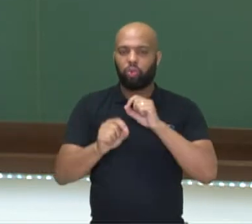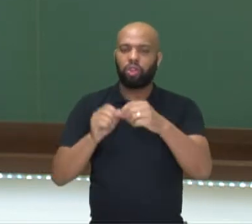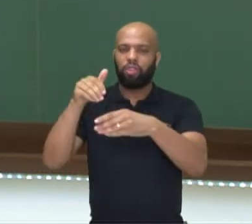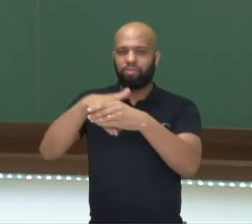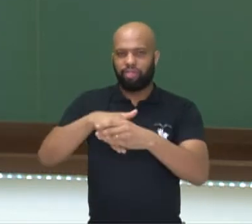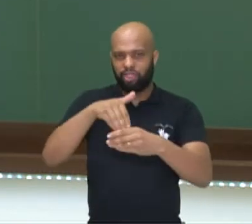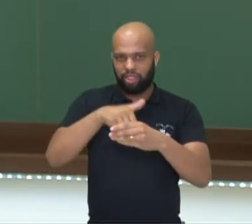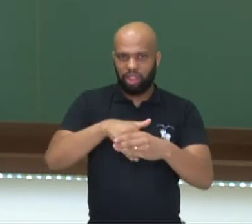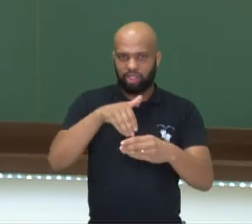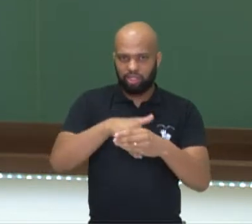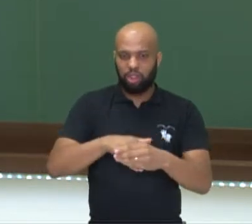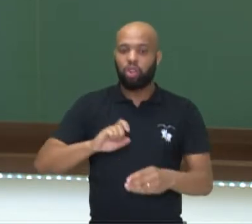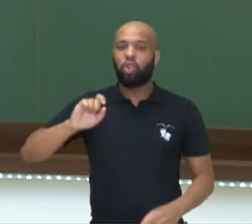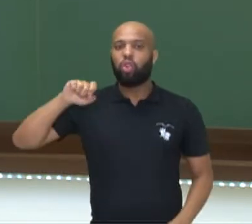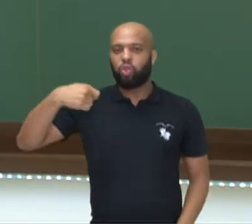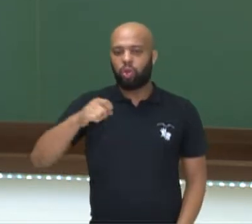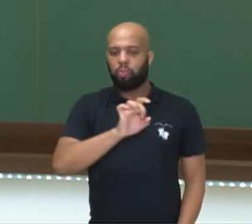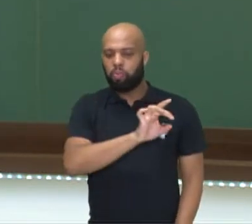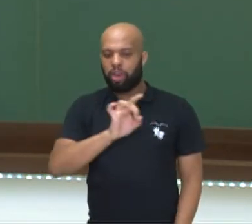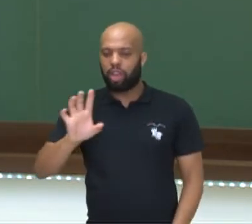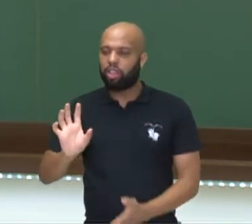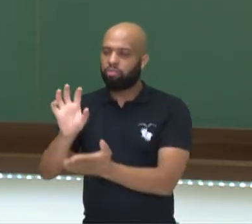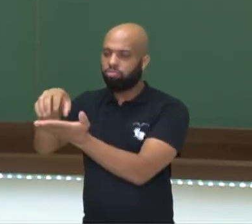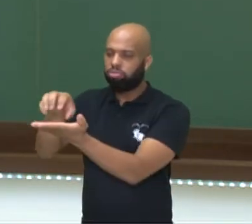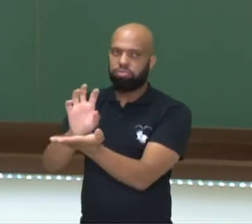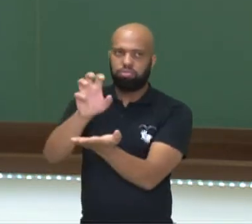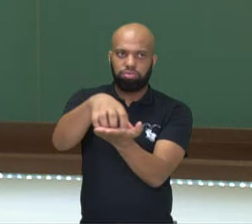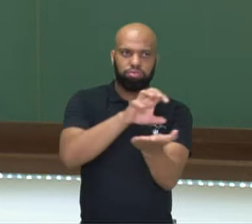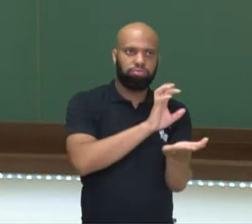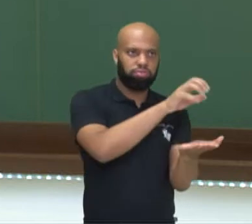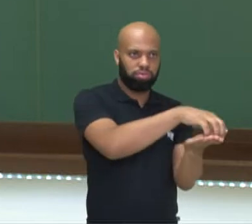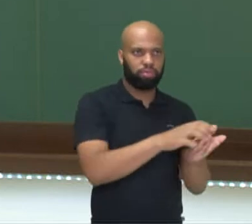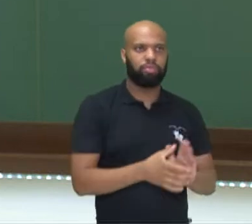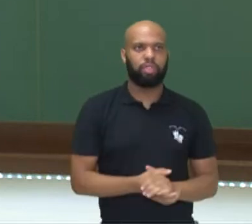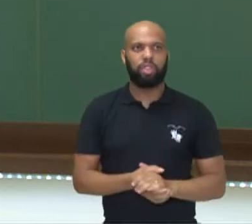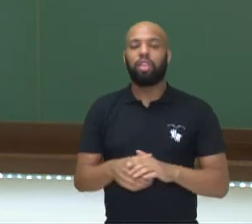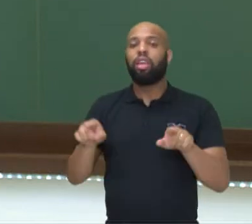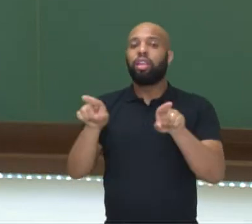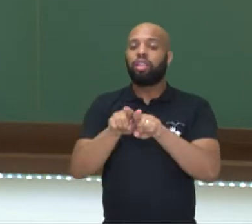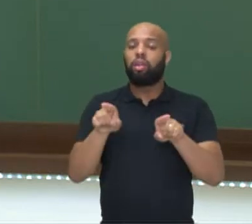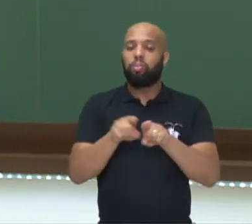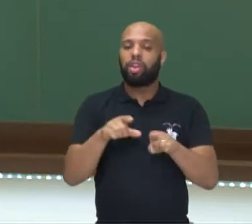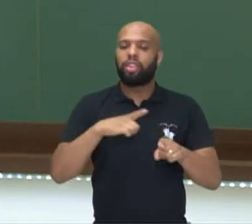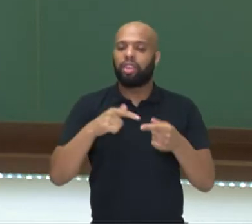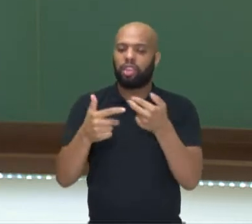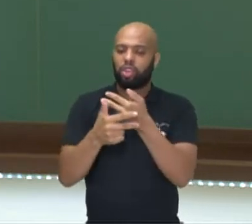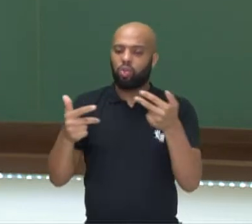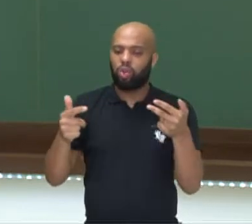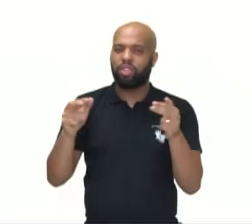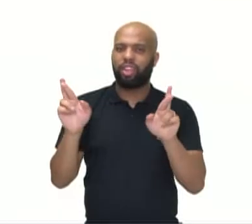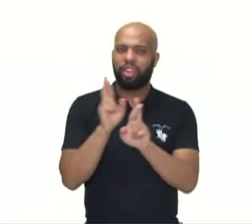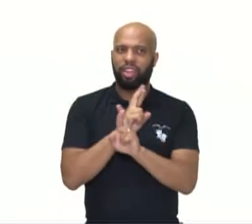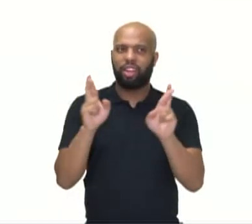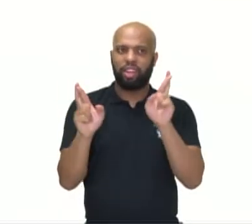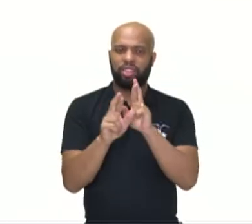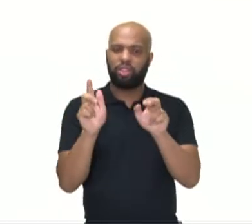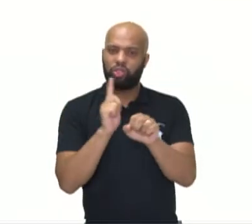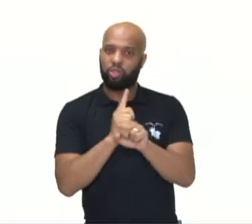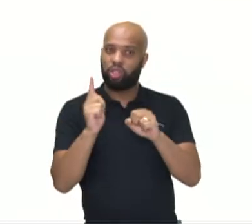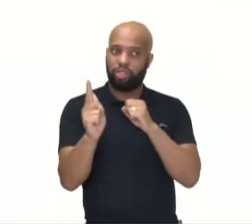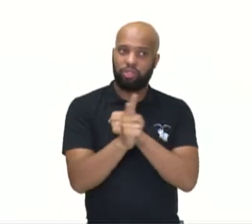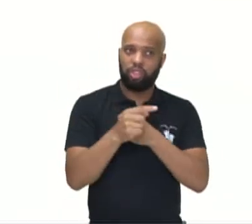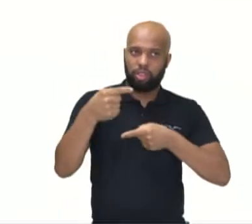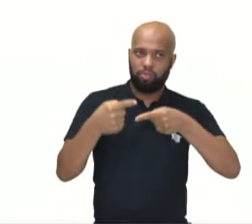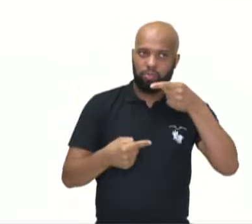votações pertinentes a cada um dos setores. Temos também questões geopolíticas que podemos ancorar. Nesse, podemos